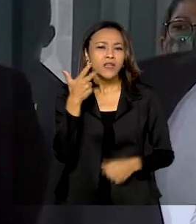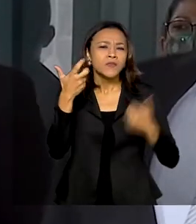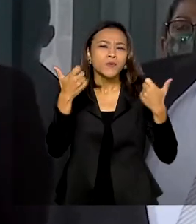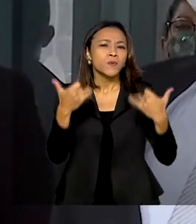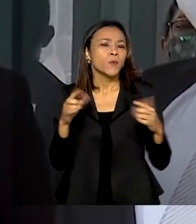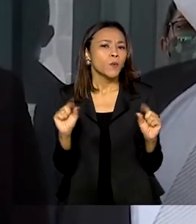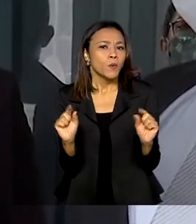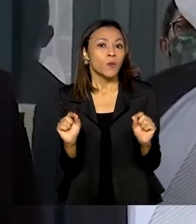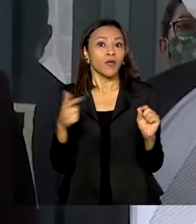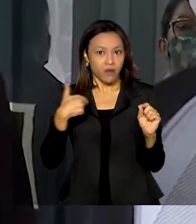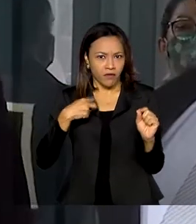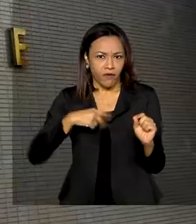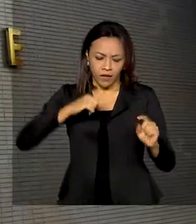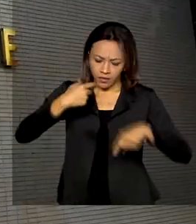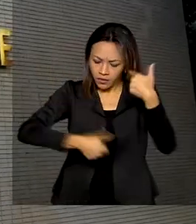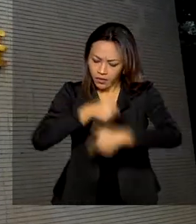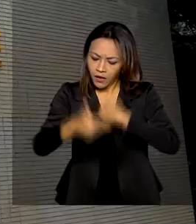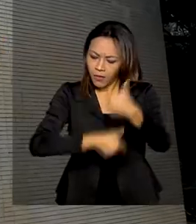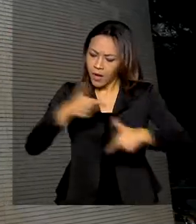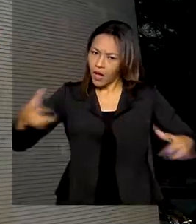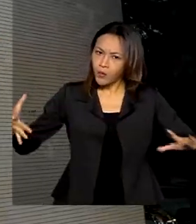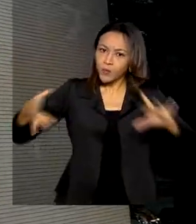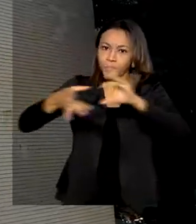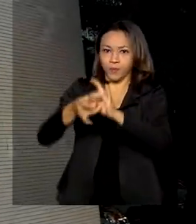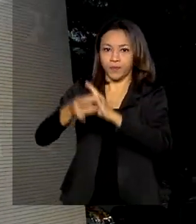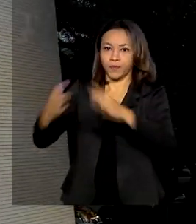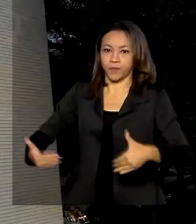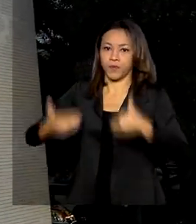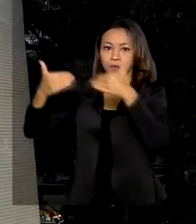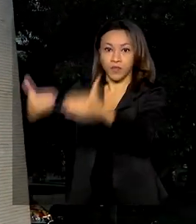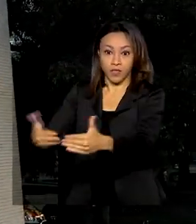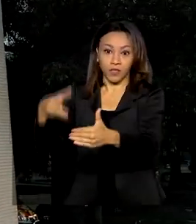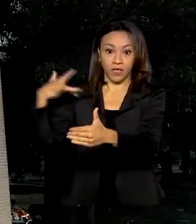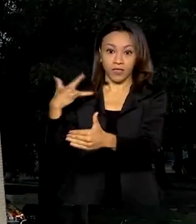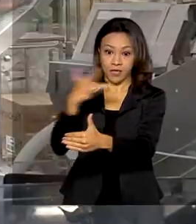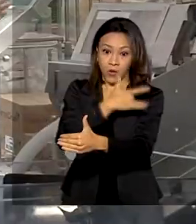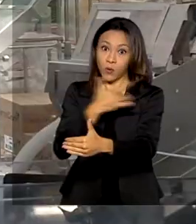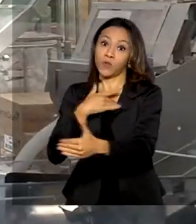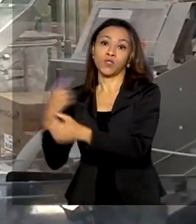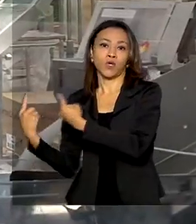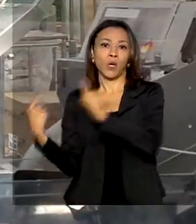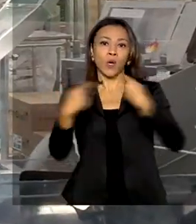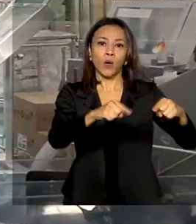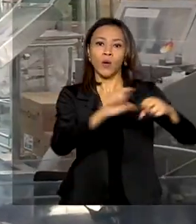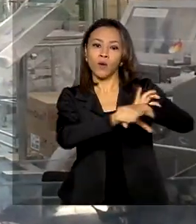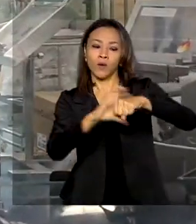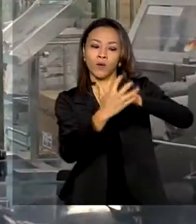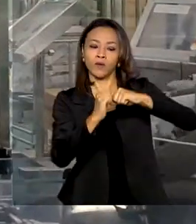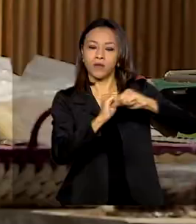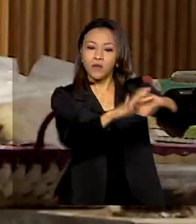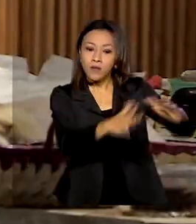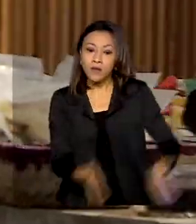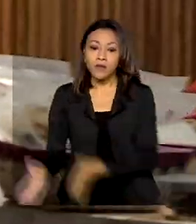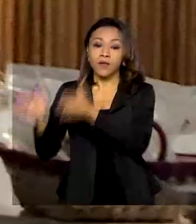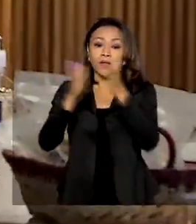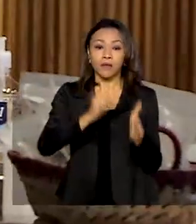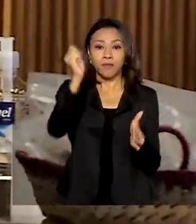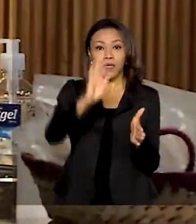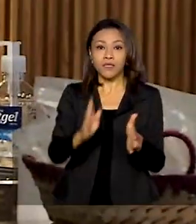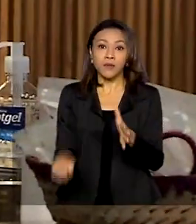trabalhar de maneira harmônica nas ações do Ministério de Combate à pandemia. Brasil cria mais de 260